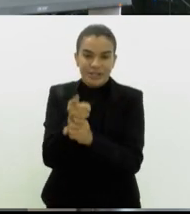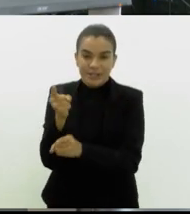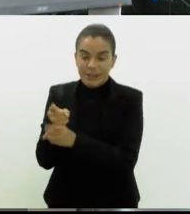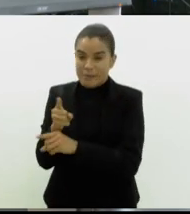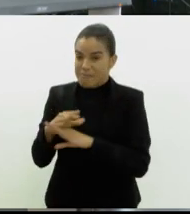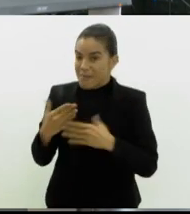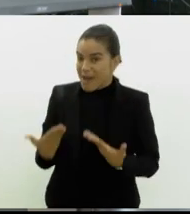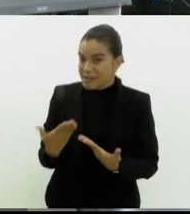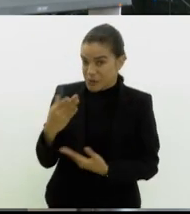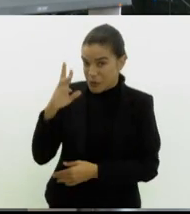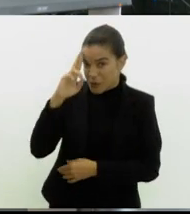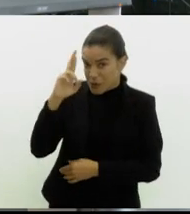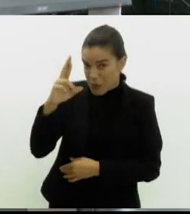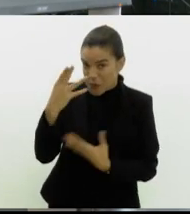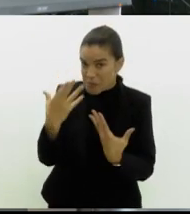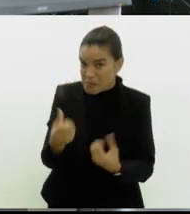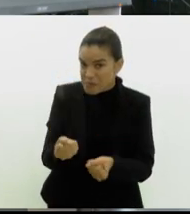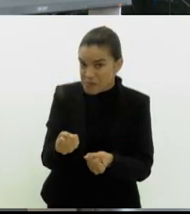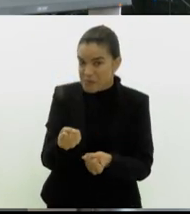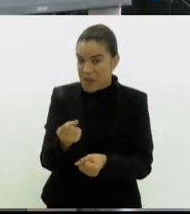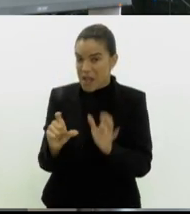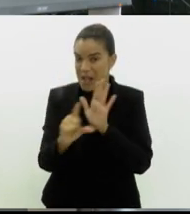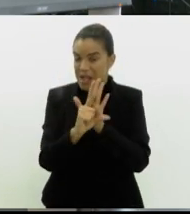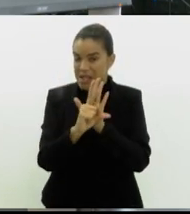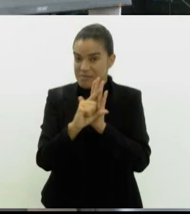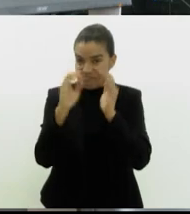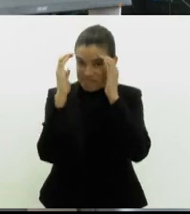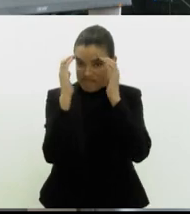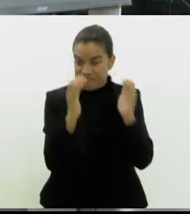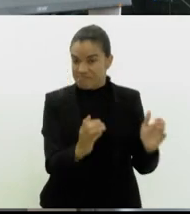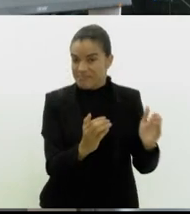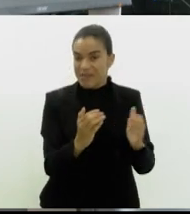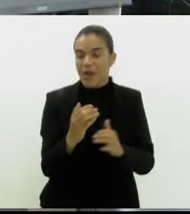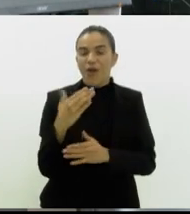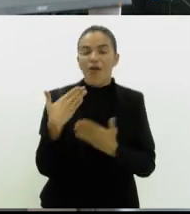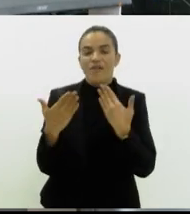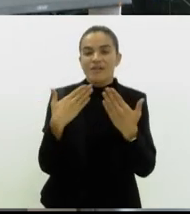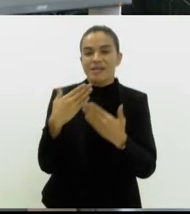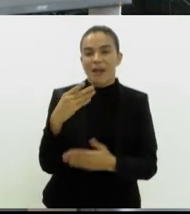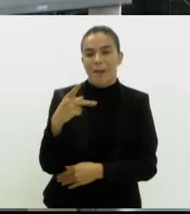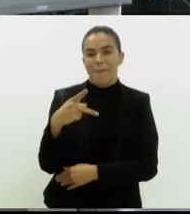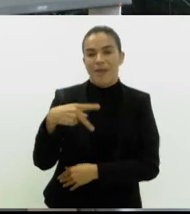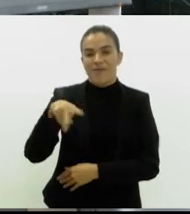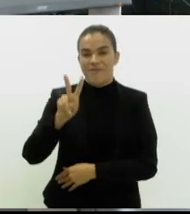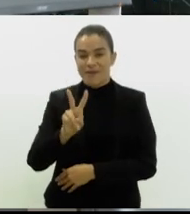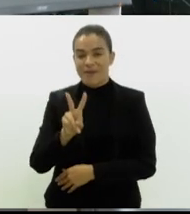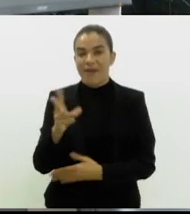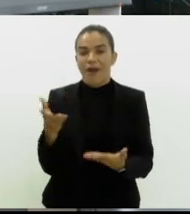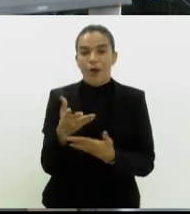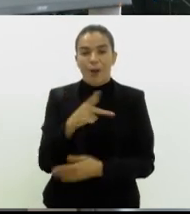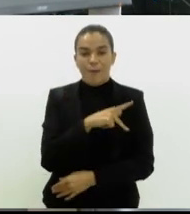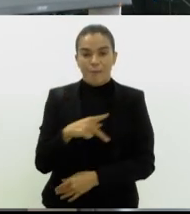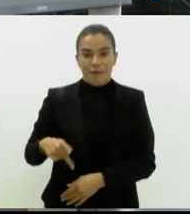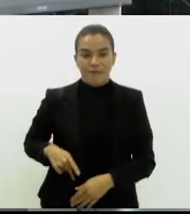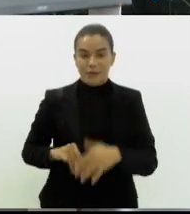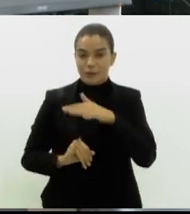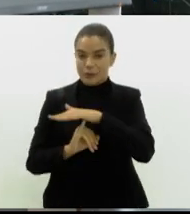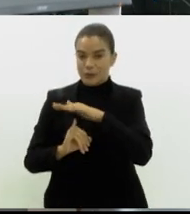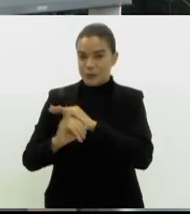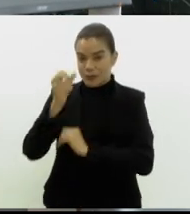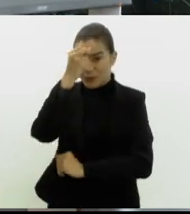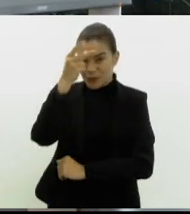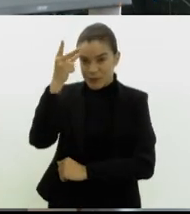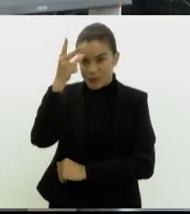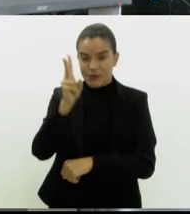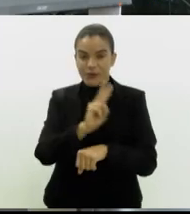donos desses animais aderiram à lei? Vamos conversar com o repórter Paulo Vítor Viviani que está com a presidente do Instituto Municipal